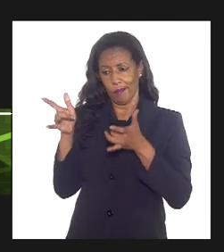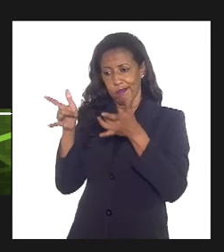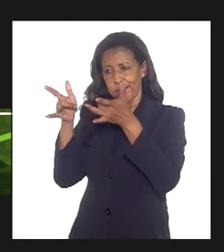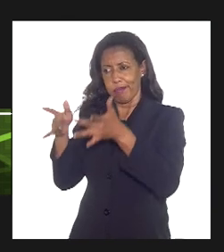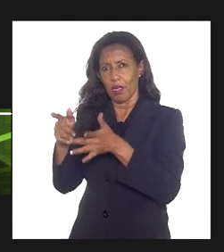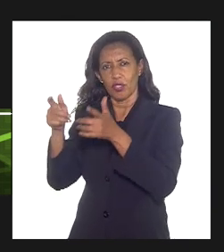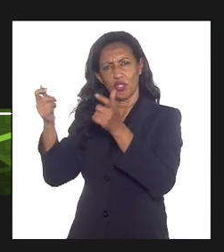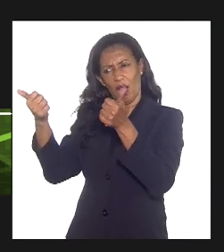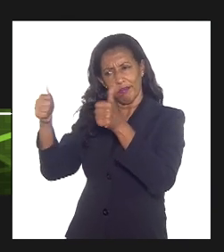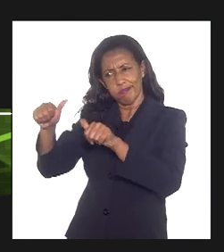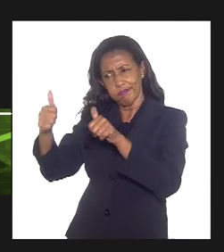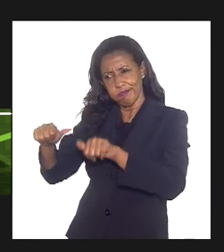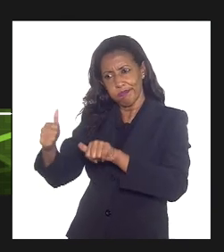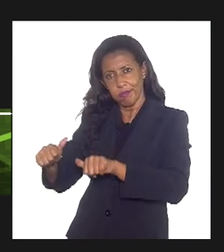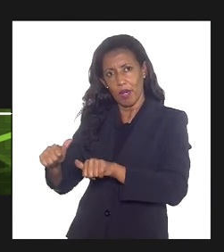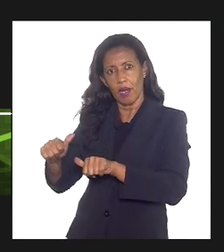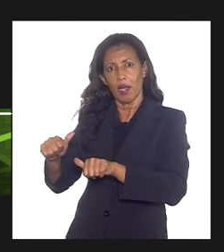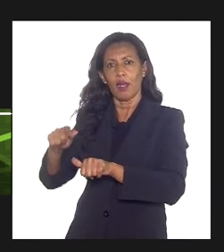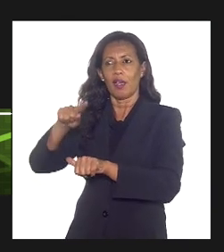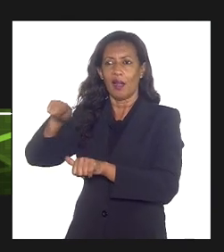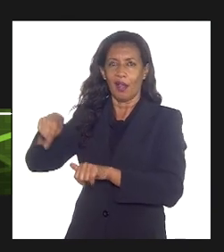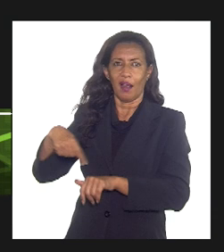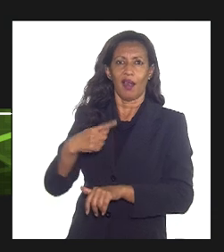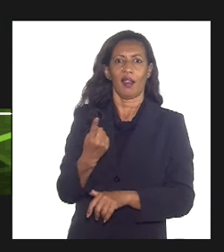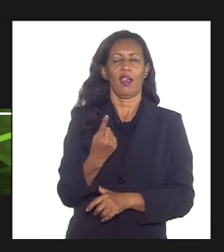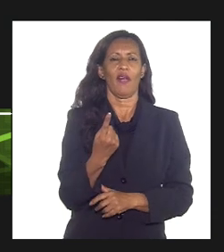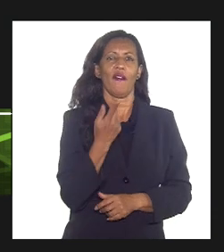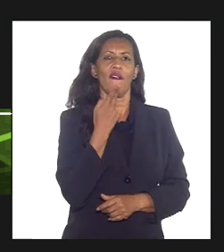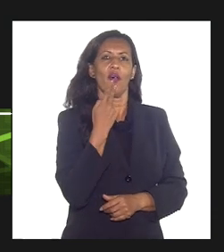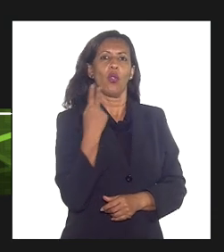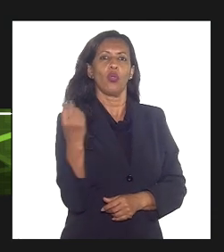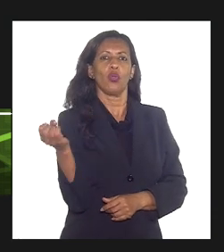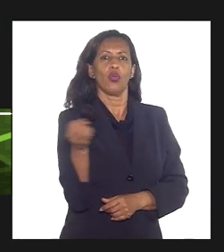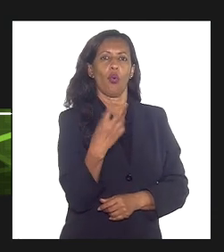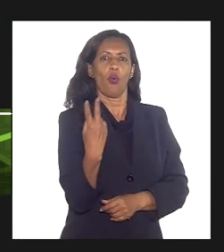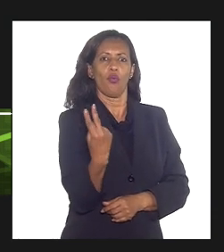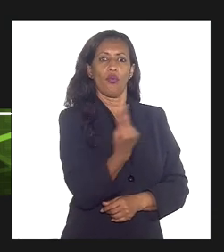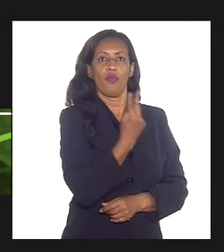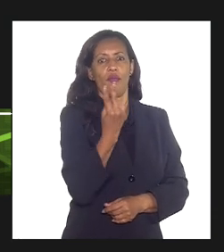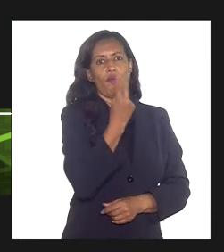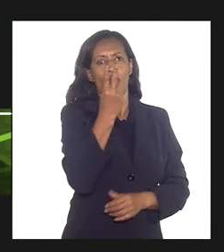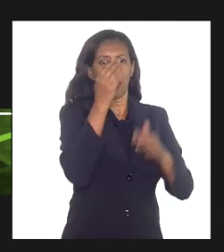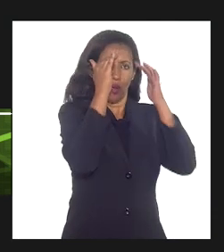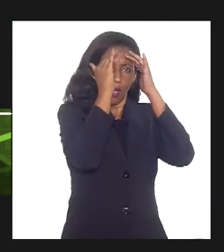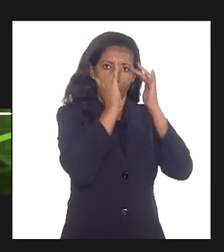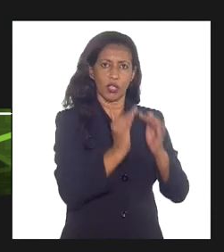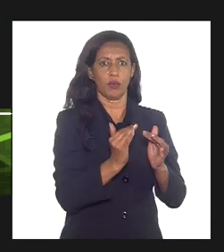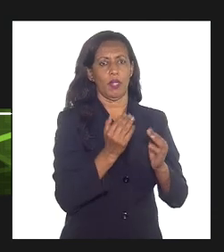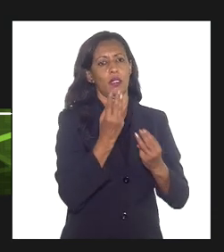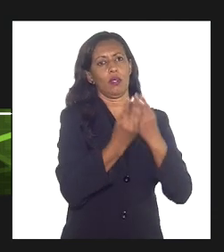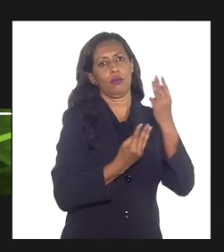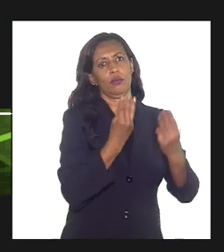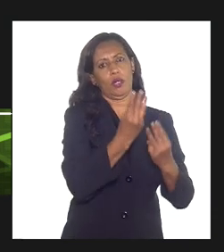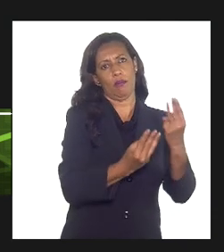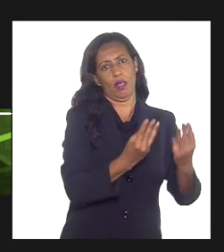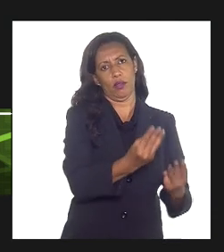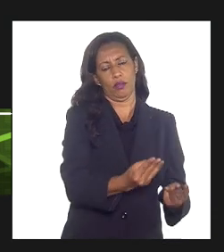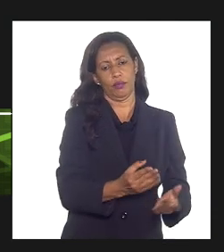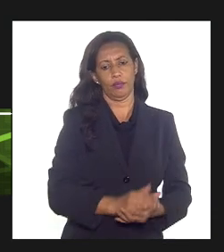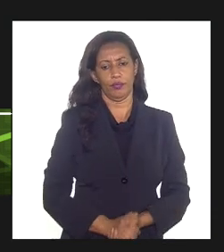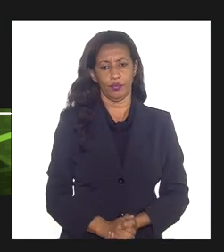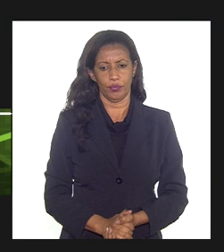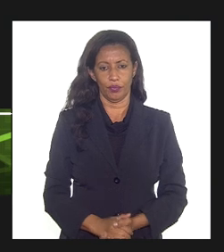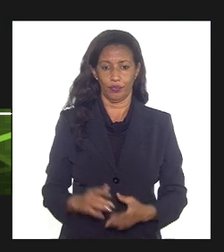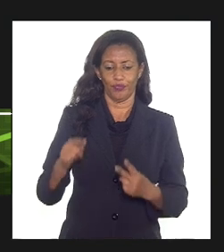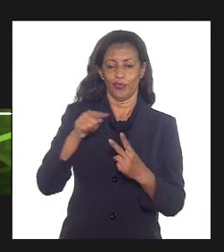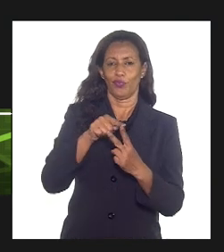revisada, nós passamos a deduzir a nova cota, respeitando também o câmbio médio do trimestre. Duas